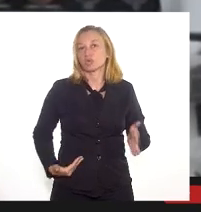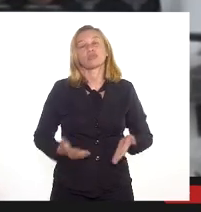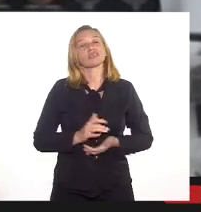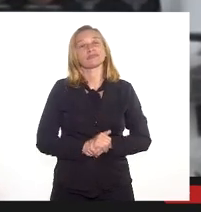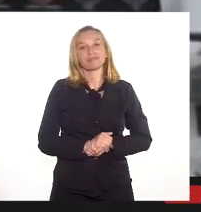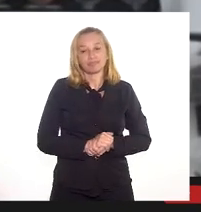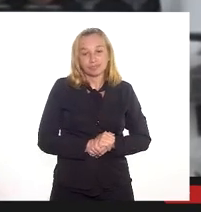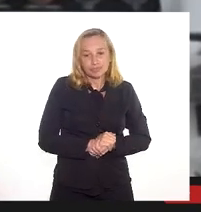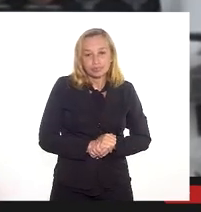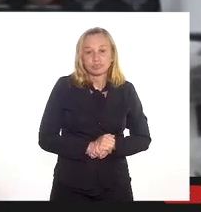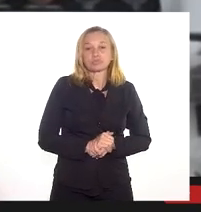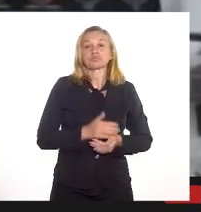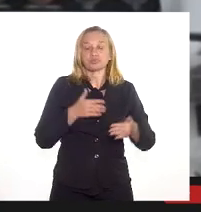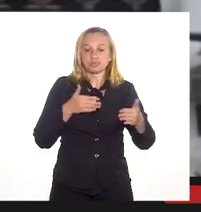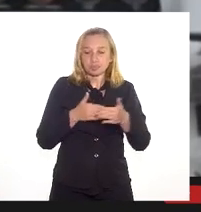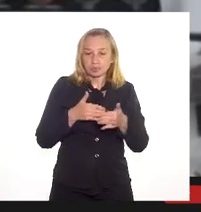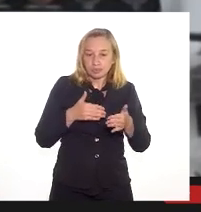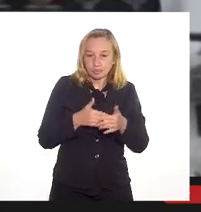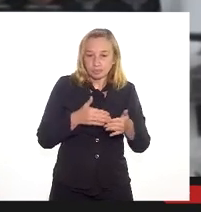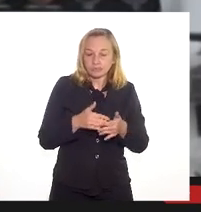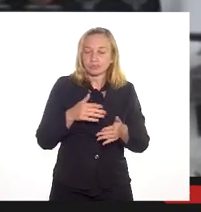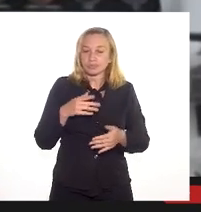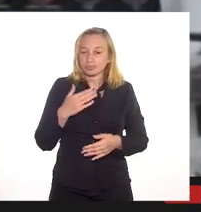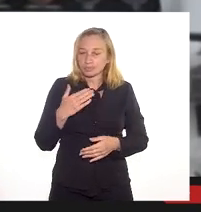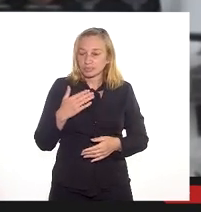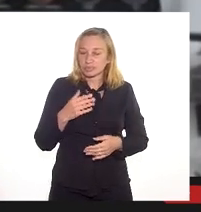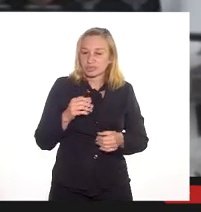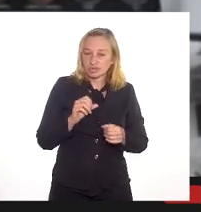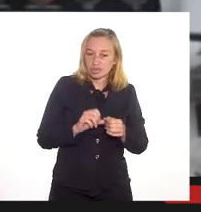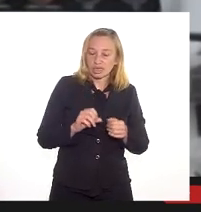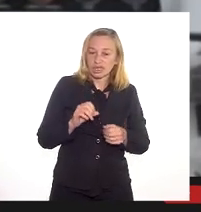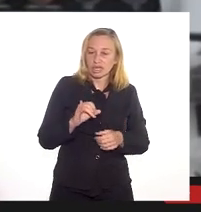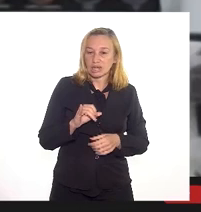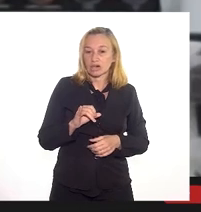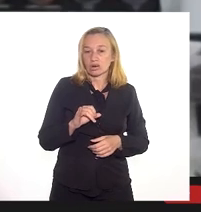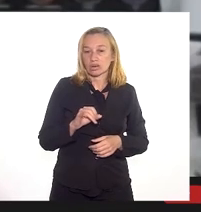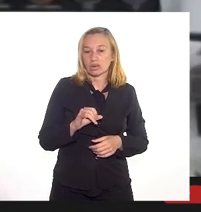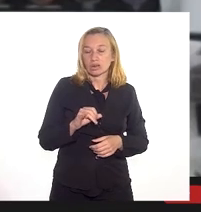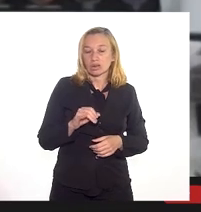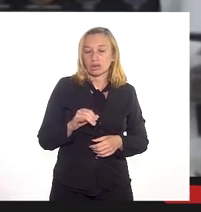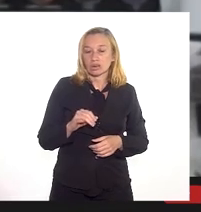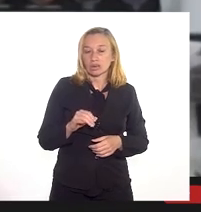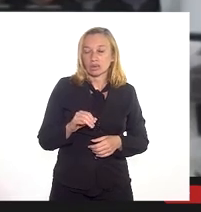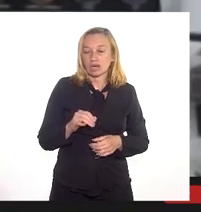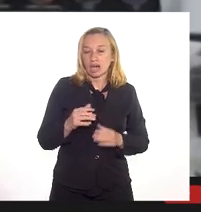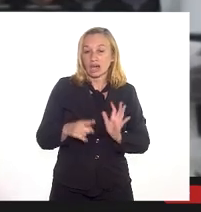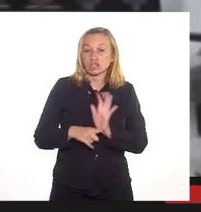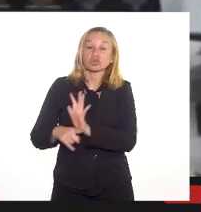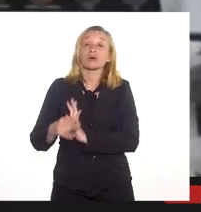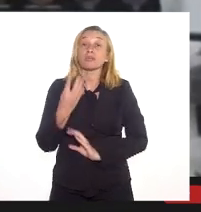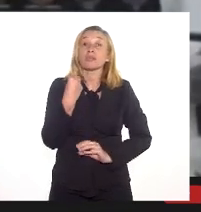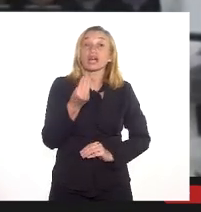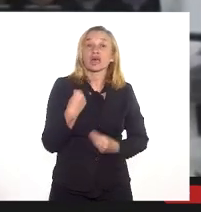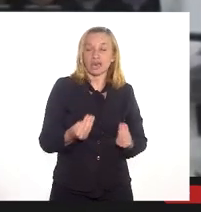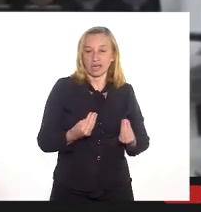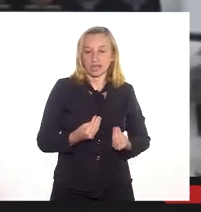Essa área, a intervenção que a está fazendo é uma concessão. É uma concessão para quê? Para que